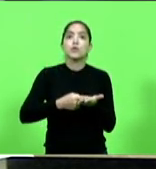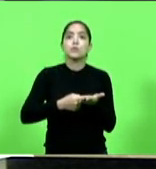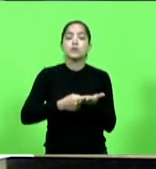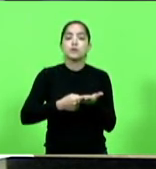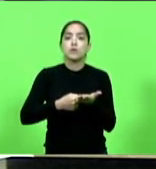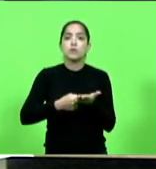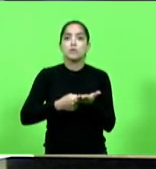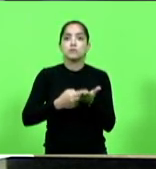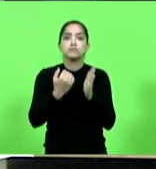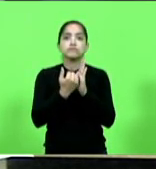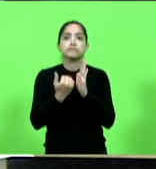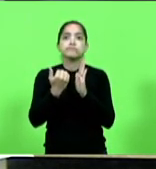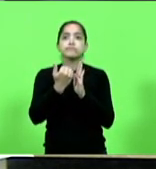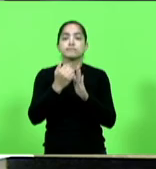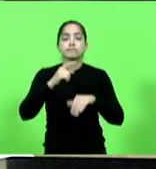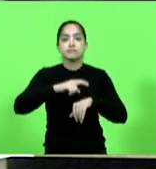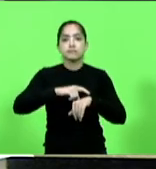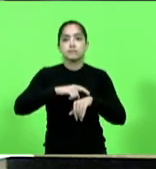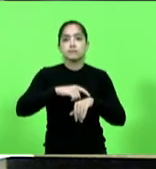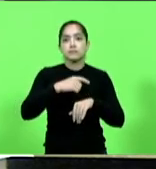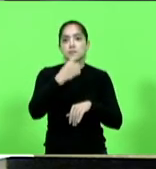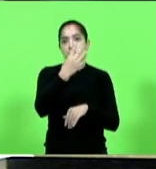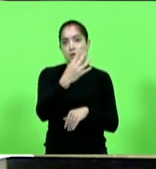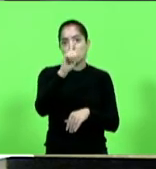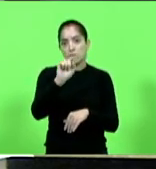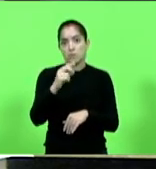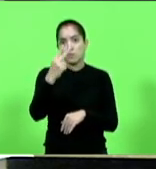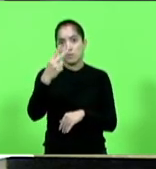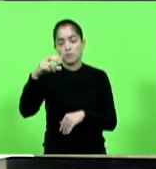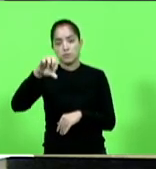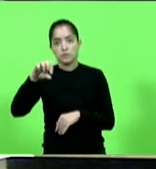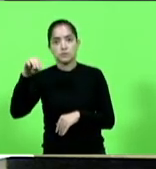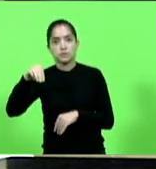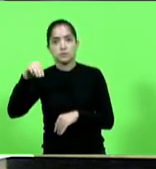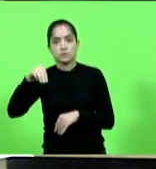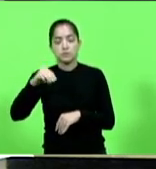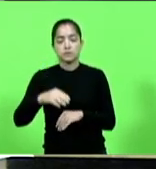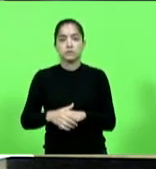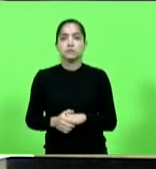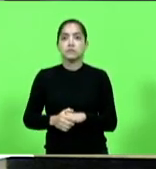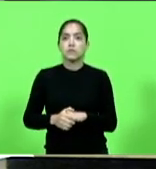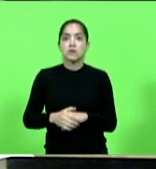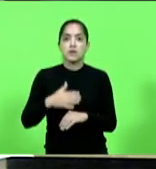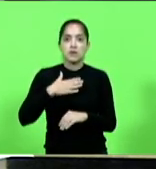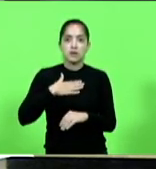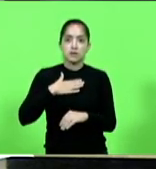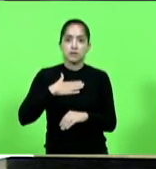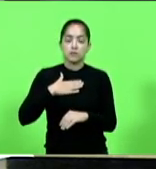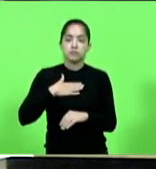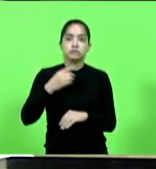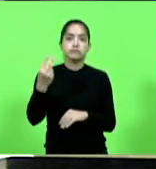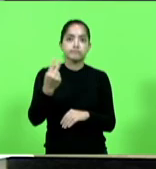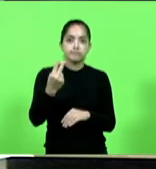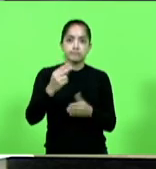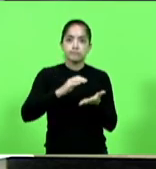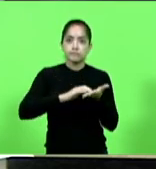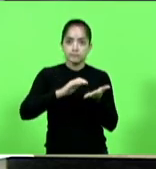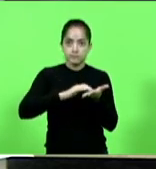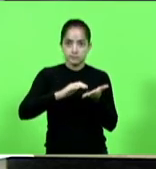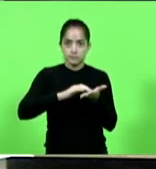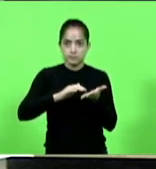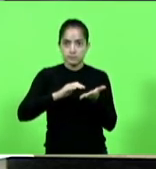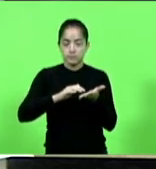extraordinária para as 16 horas e 29 minutos. Para constar, eu, segundo o secretário,